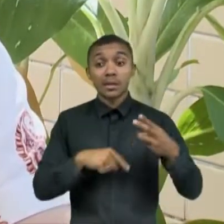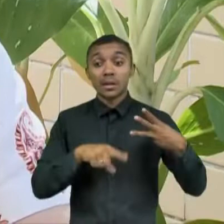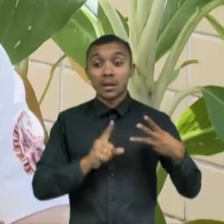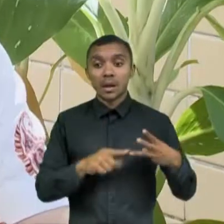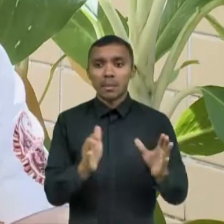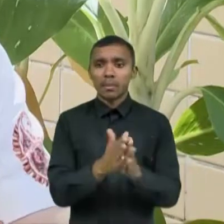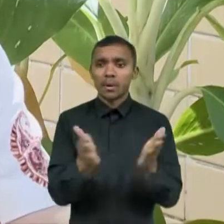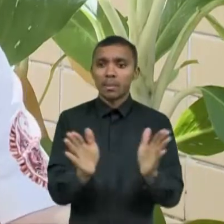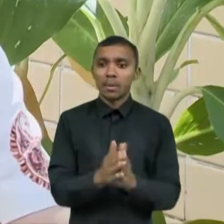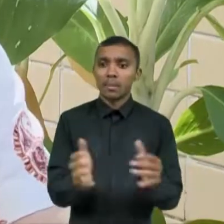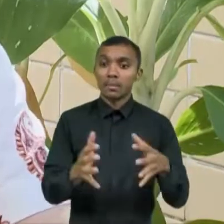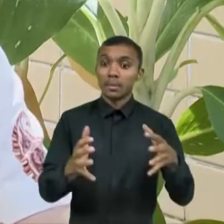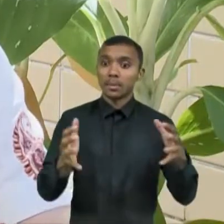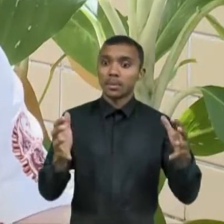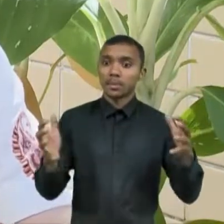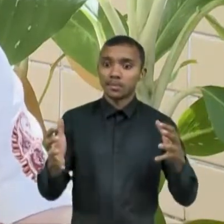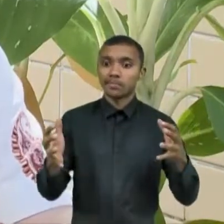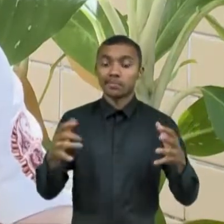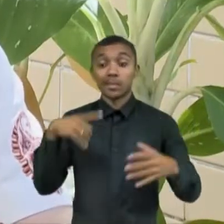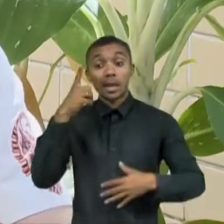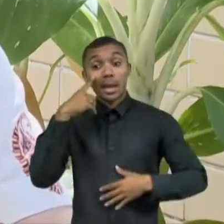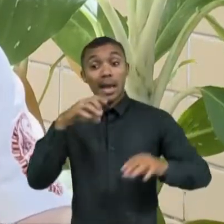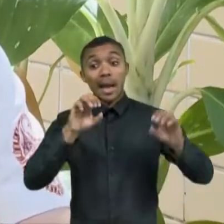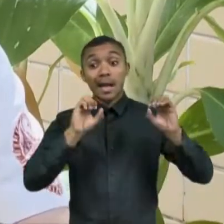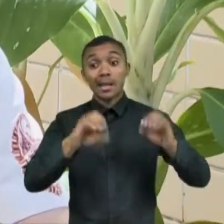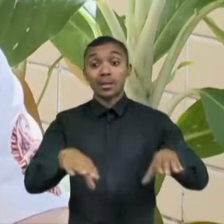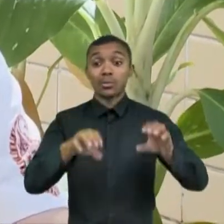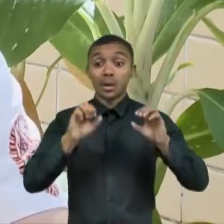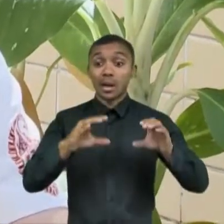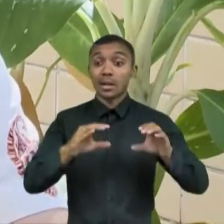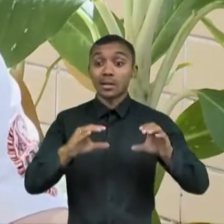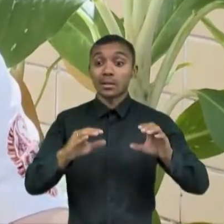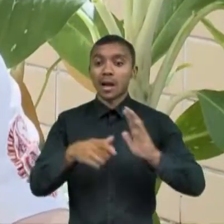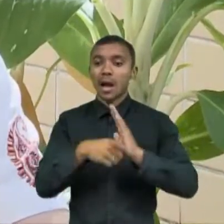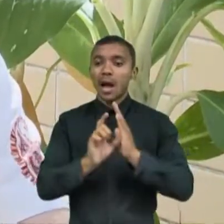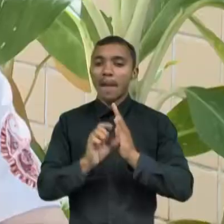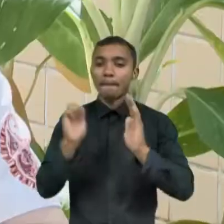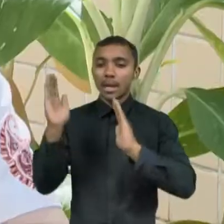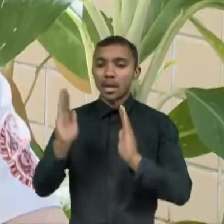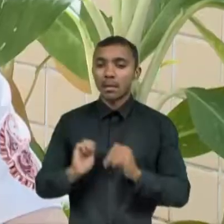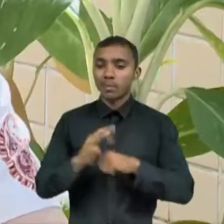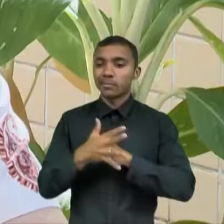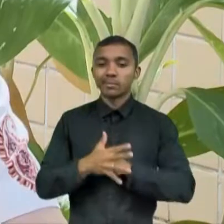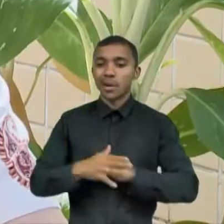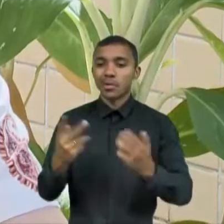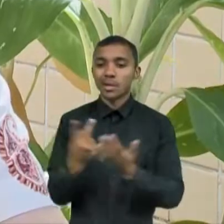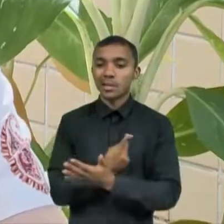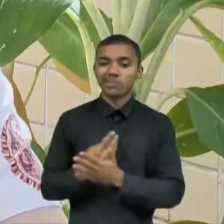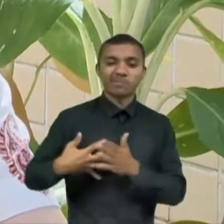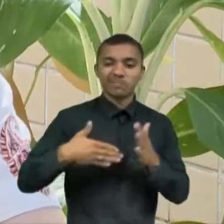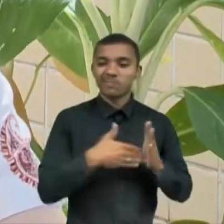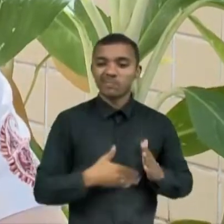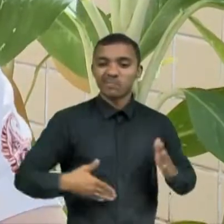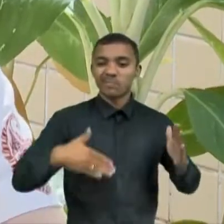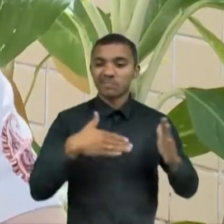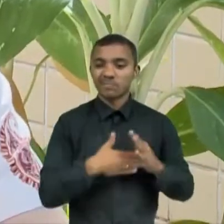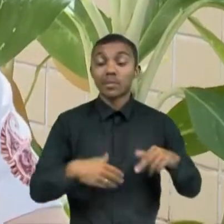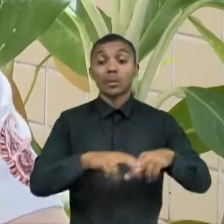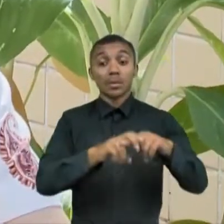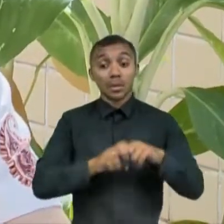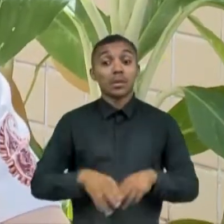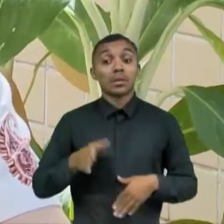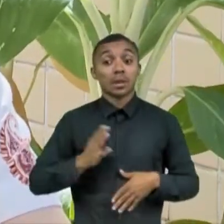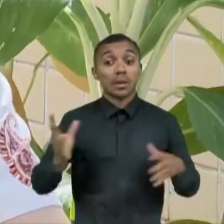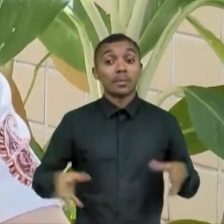O acesso à educação durante o período pandêmico foi bastante dificultado. Então, isso de fato prejudica a